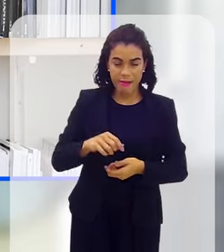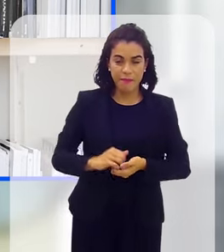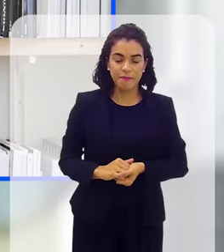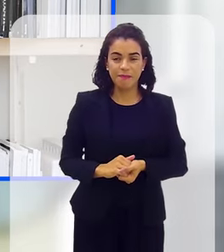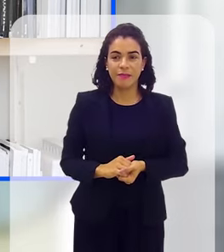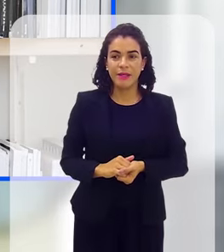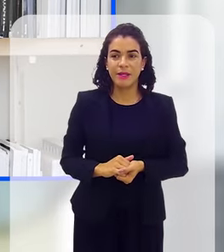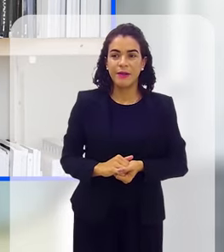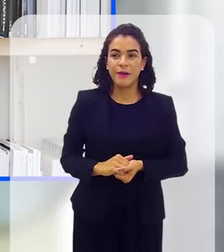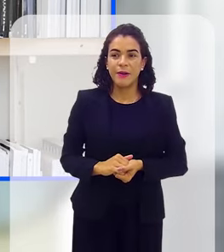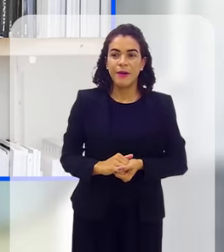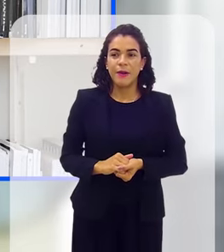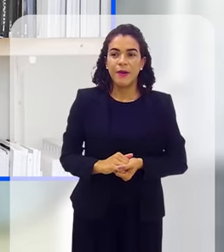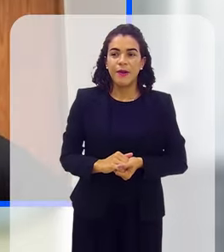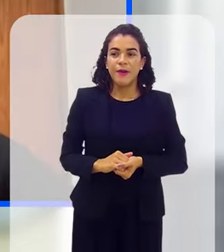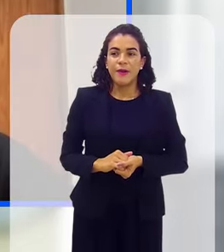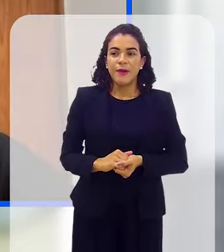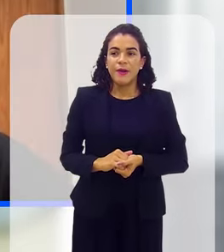Márcia.